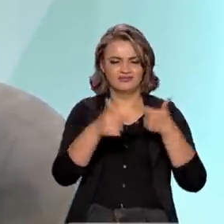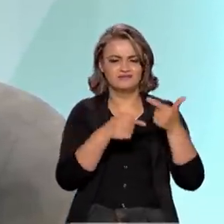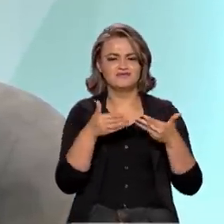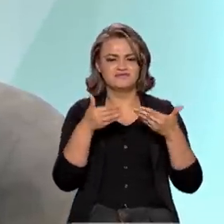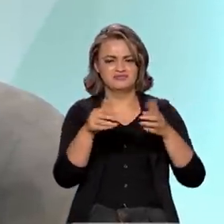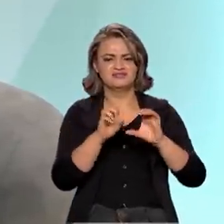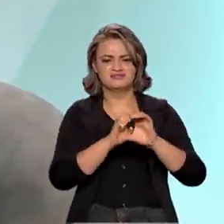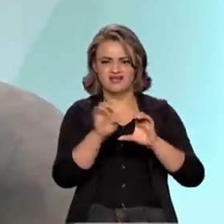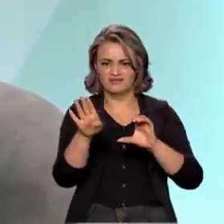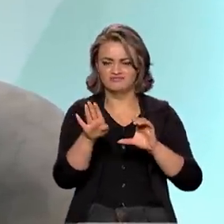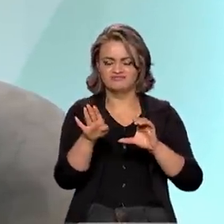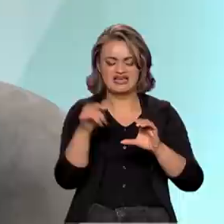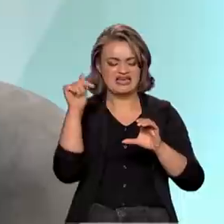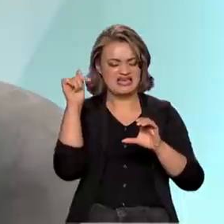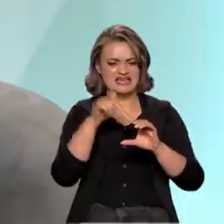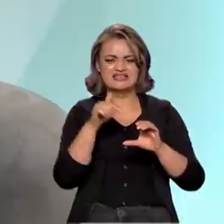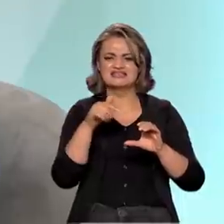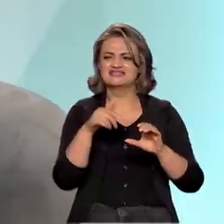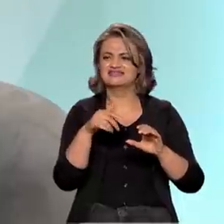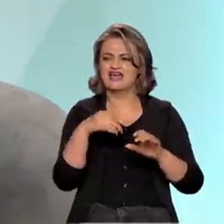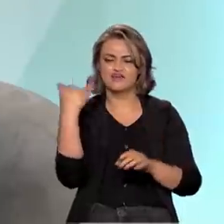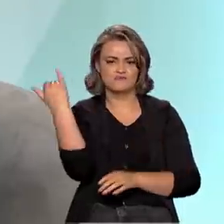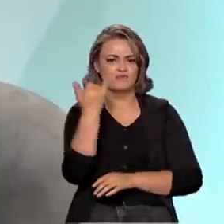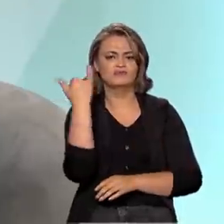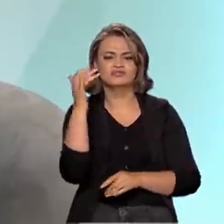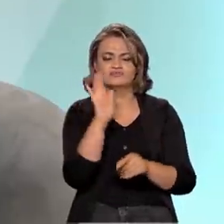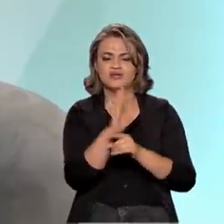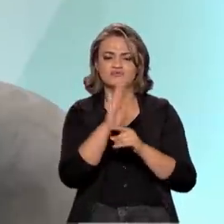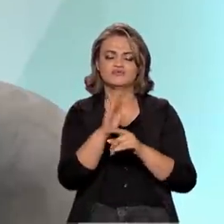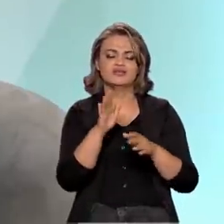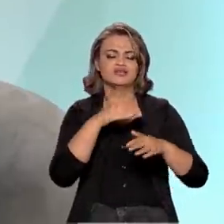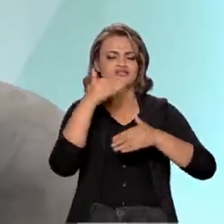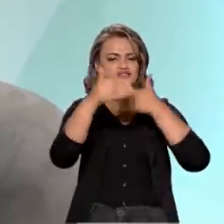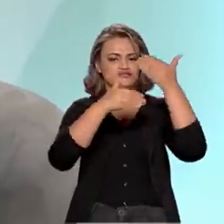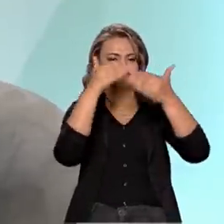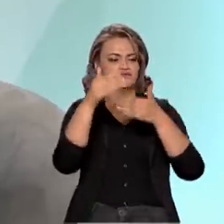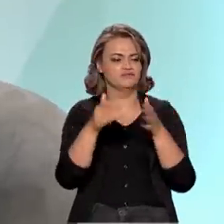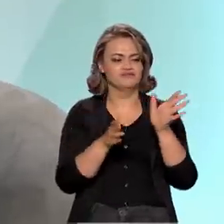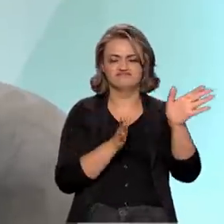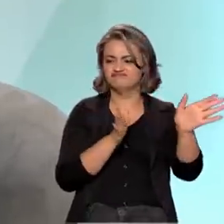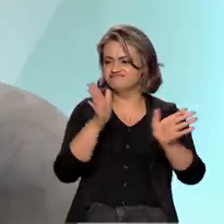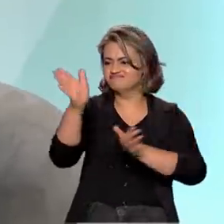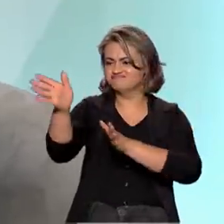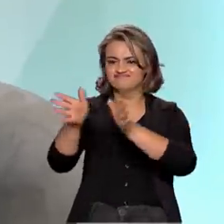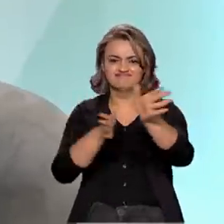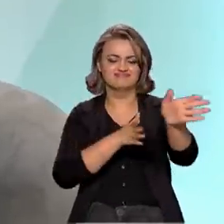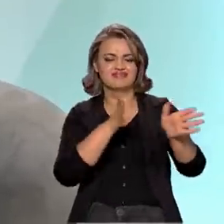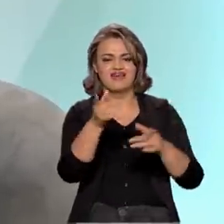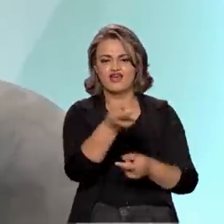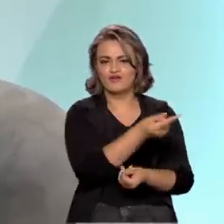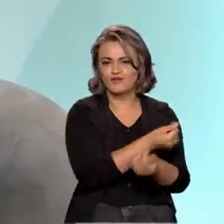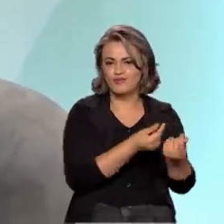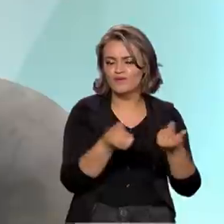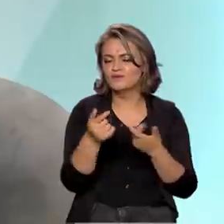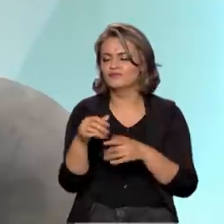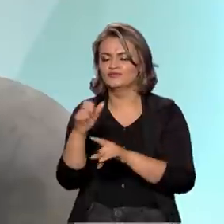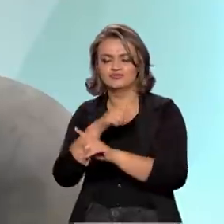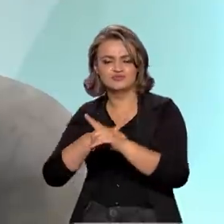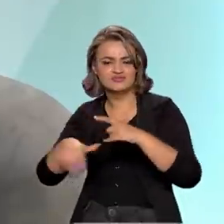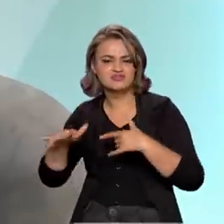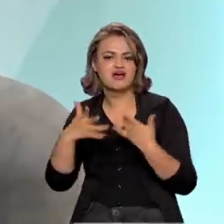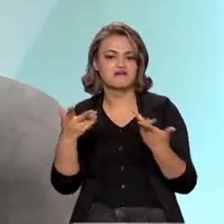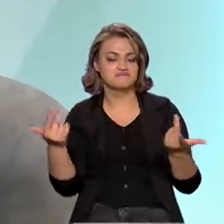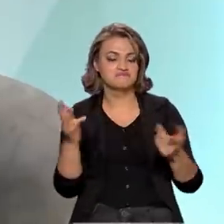que eu acredito que é um dos ministérios mais importantes no sentido de desenvolvimento transversal do país, tanto econômico quanto social.